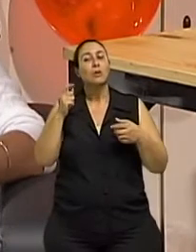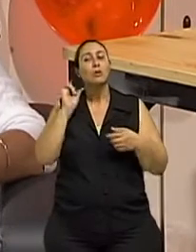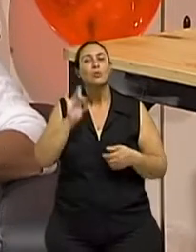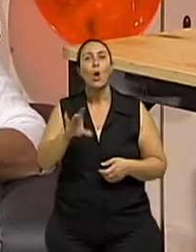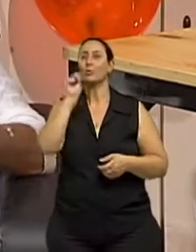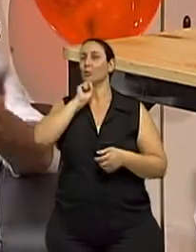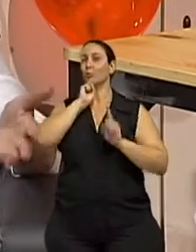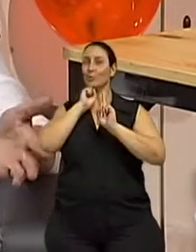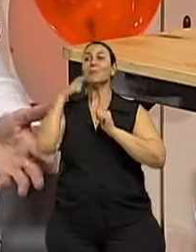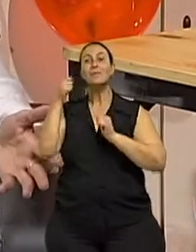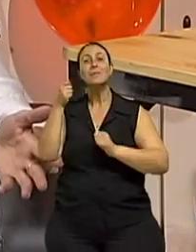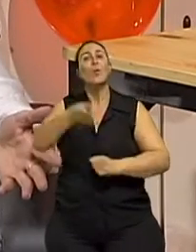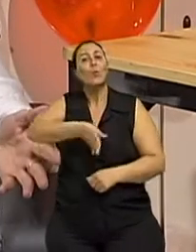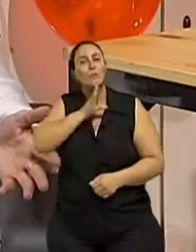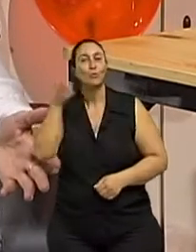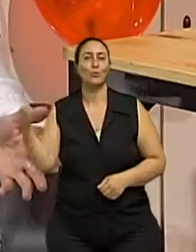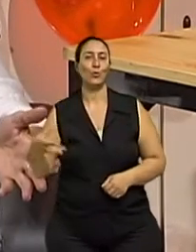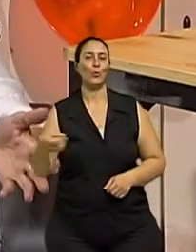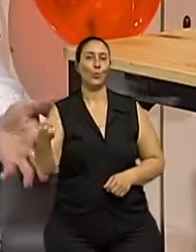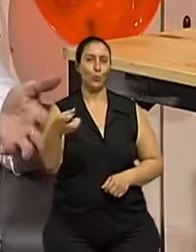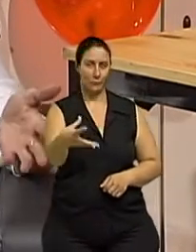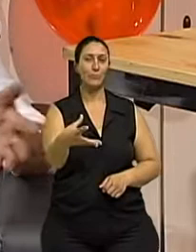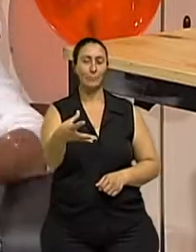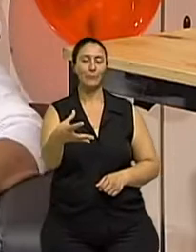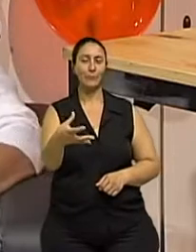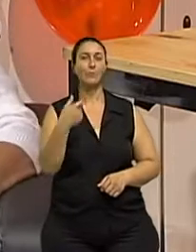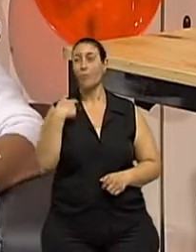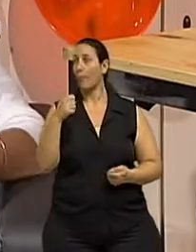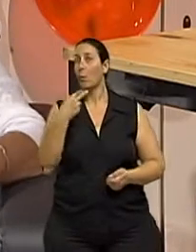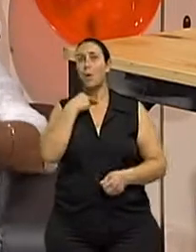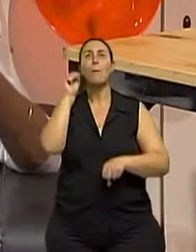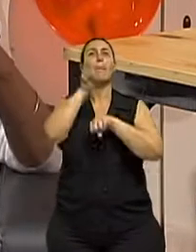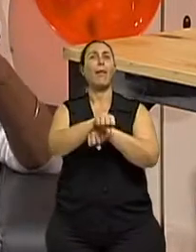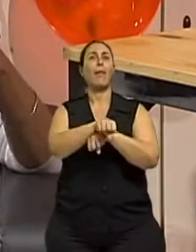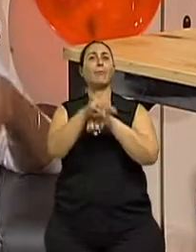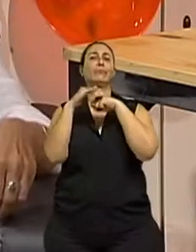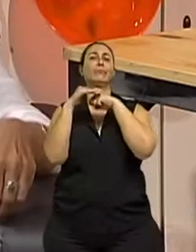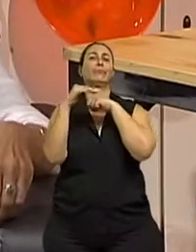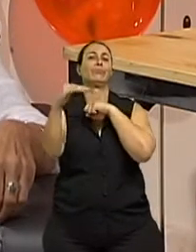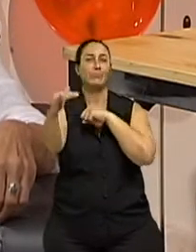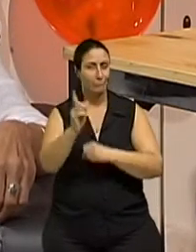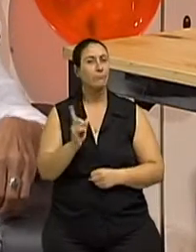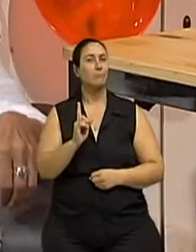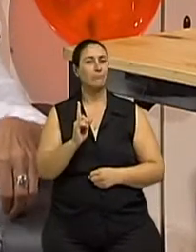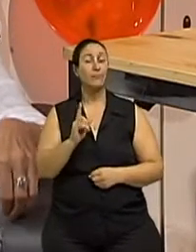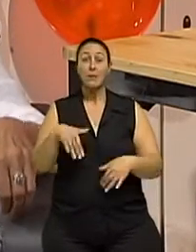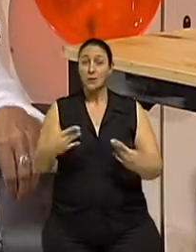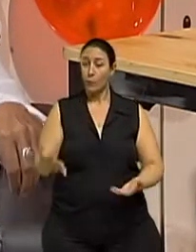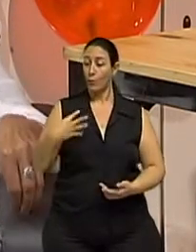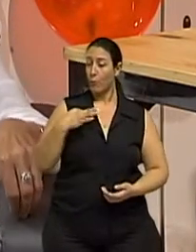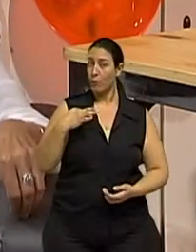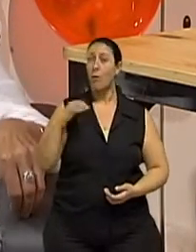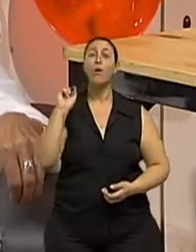Eu não posso parar no tempo. Claro. De jeito nenhum. Então, ser voluntário é